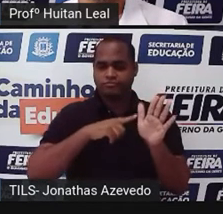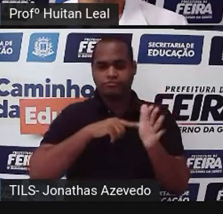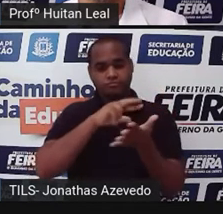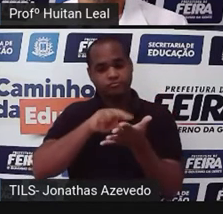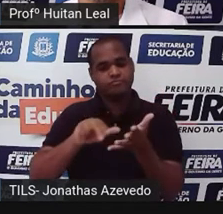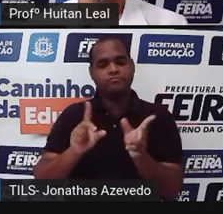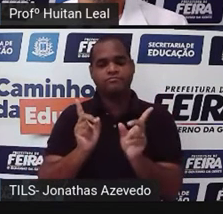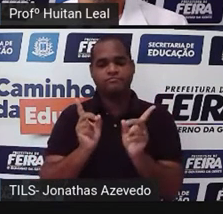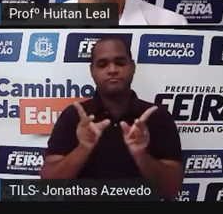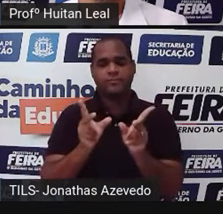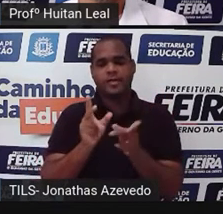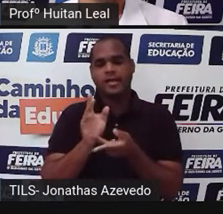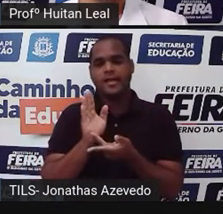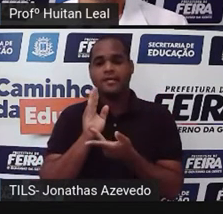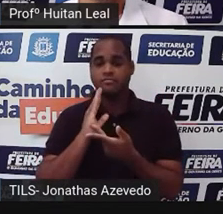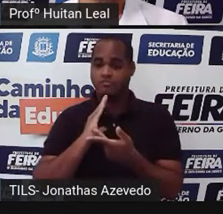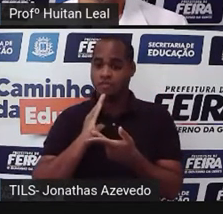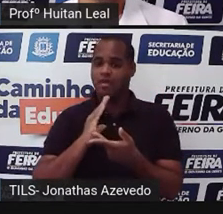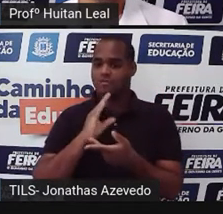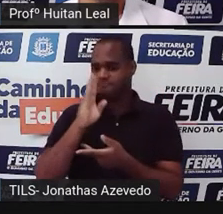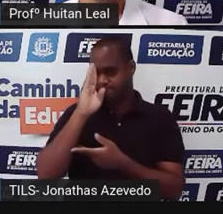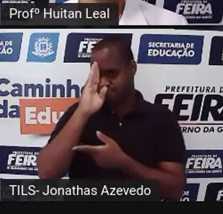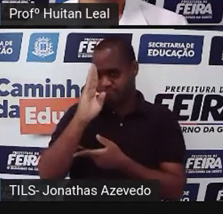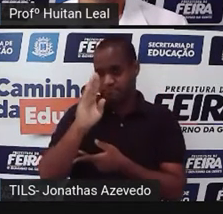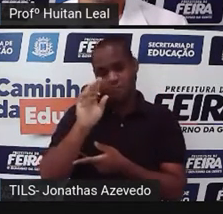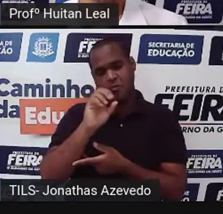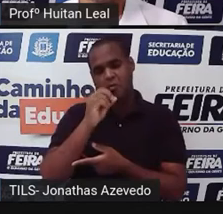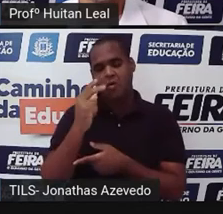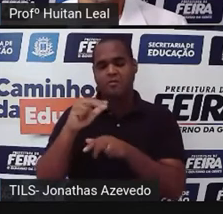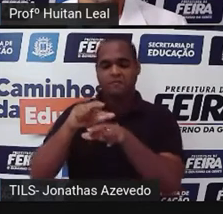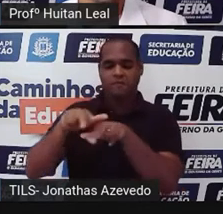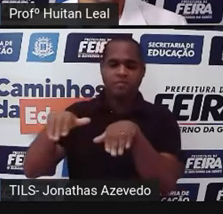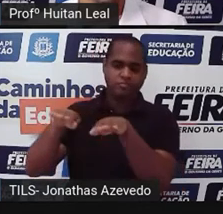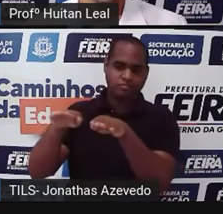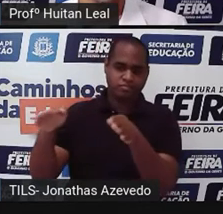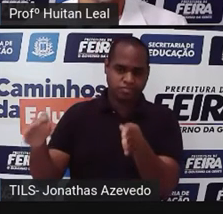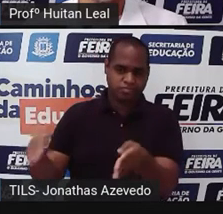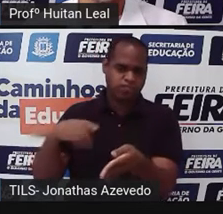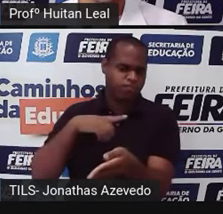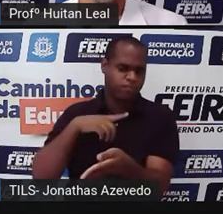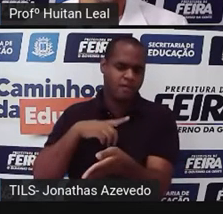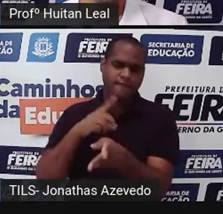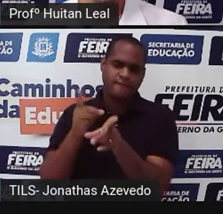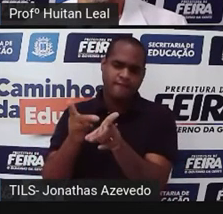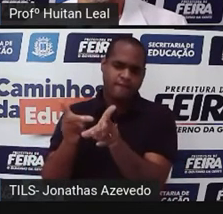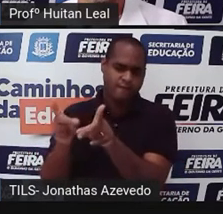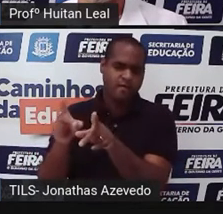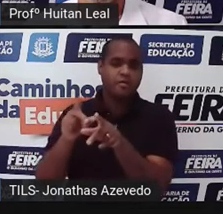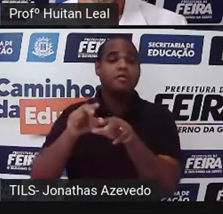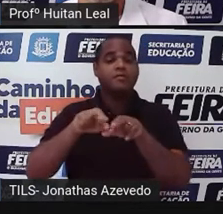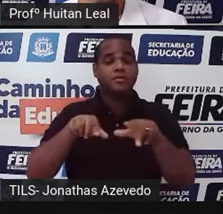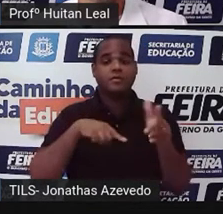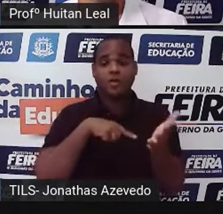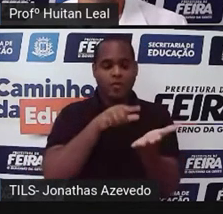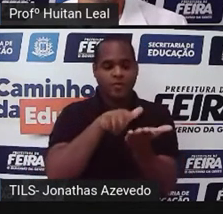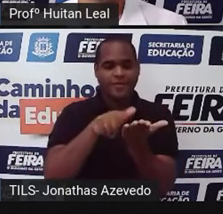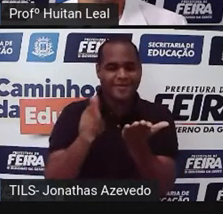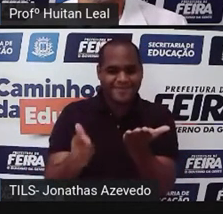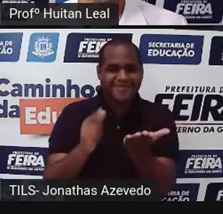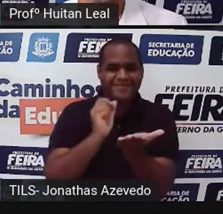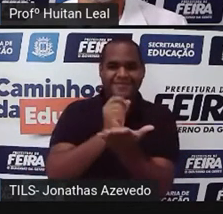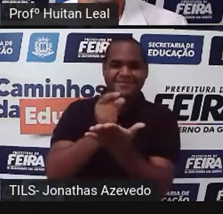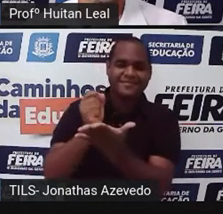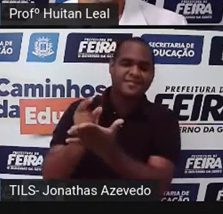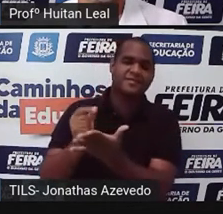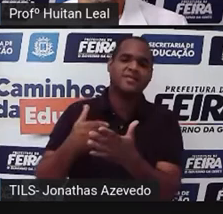vendida direta ou indiretamente aos consumidores. Então, a notícia também é um produto de consumo, já que você compra jornais, já que